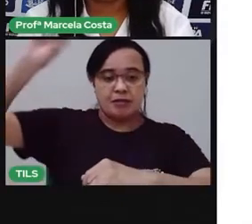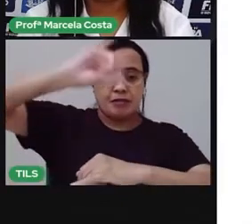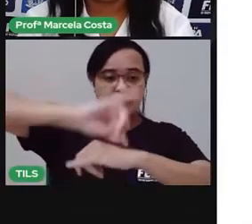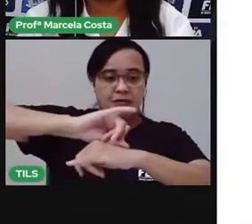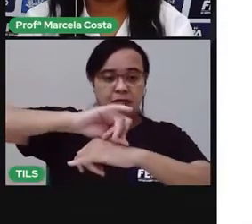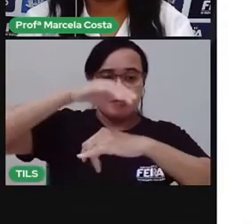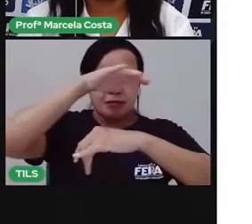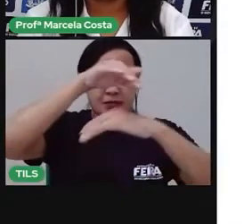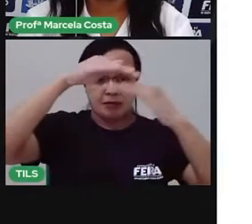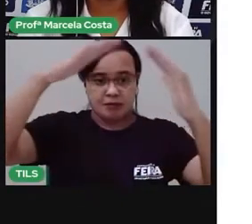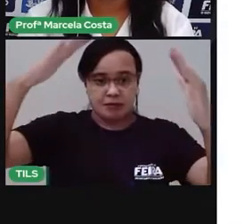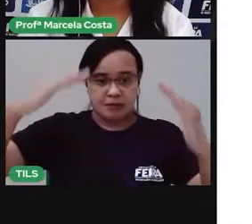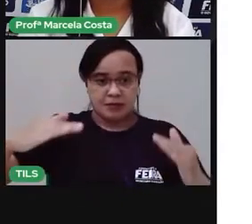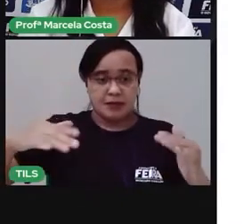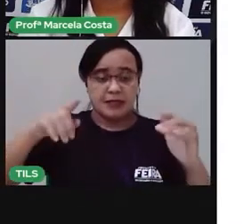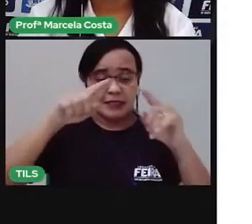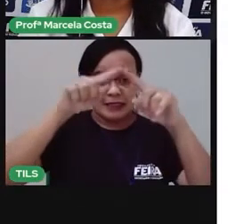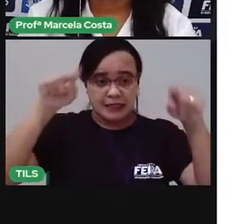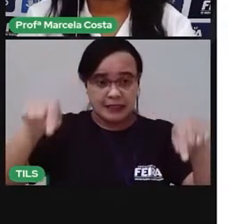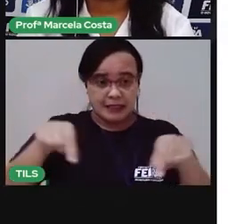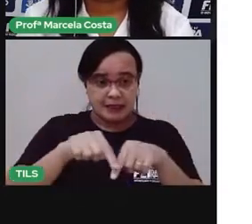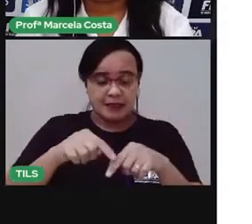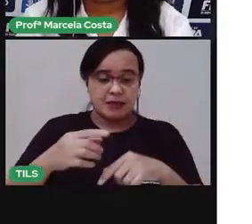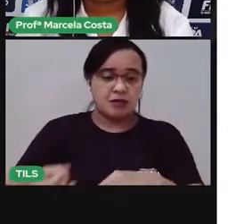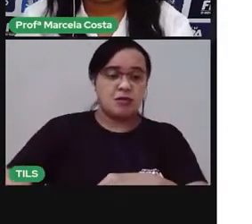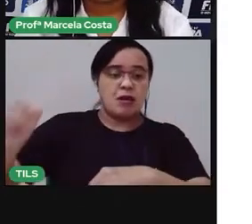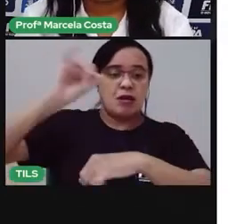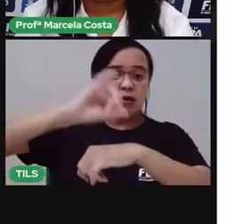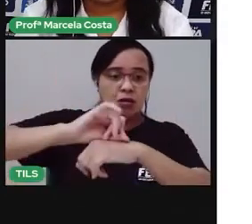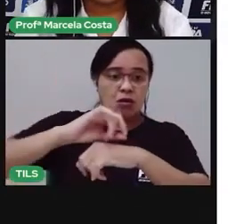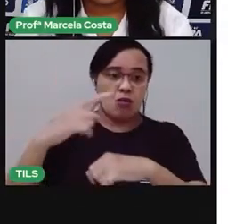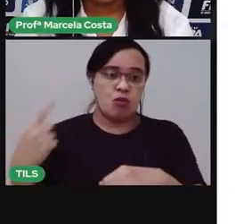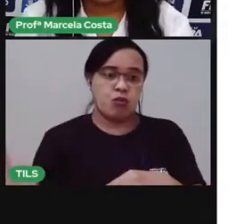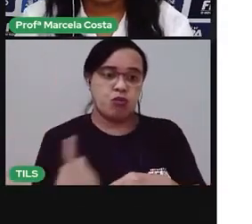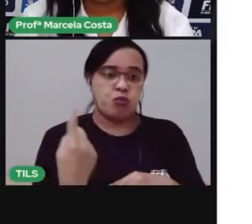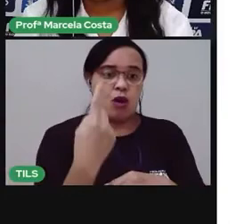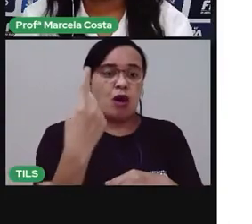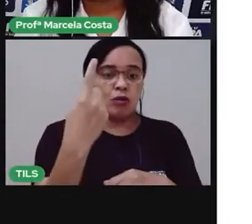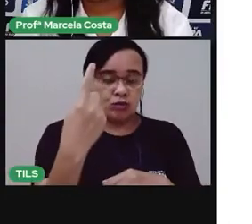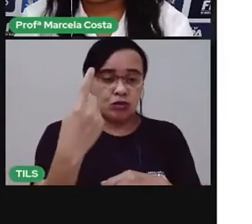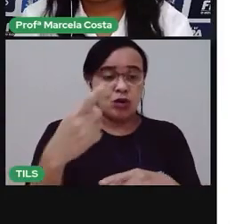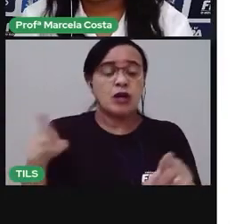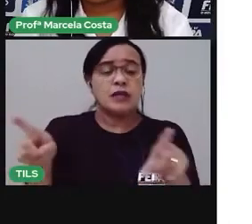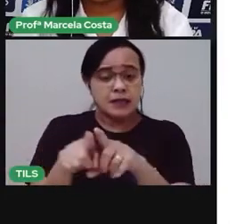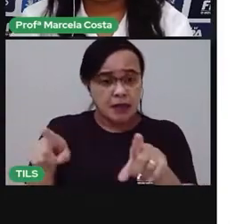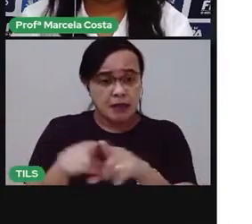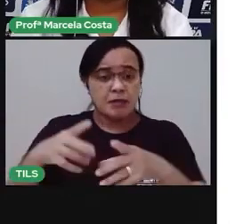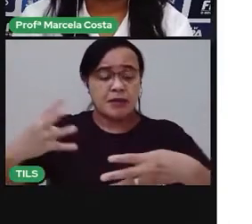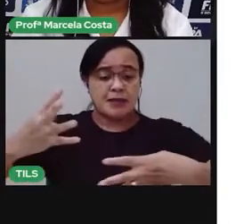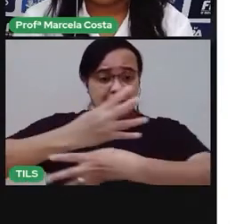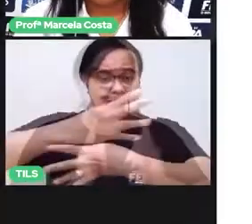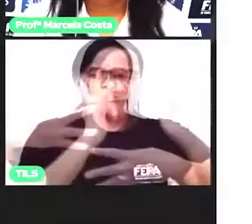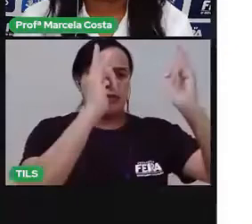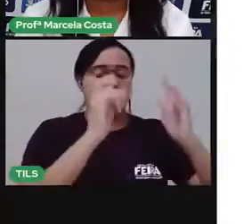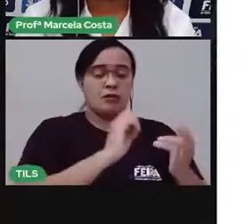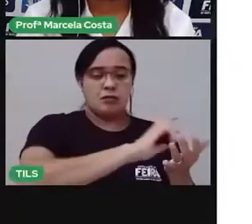ver muitos dos centros urbanos, prédios, apartamentos.